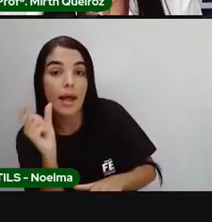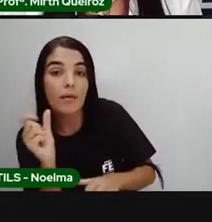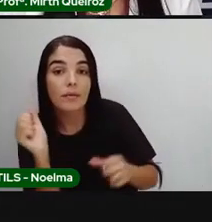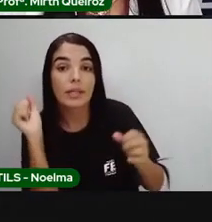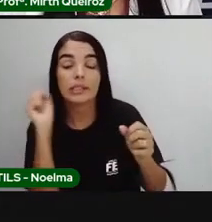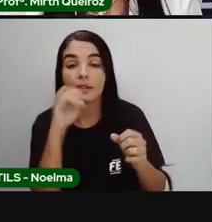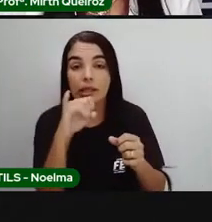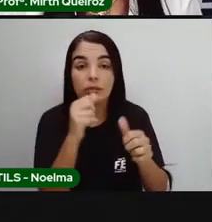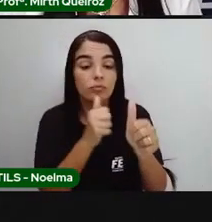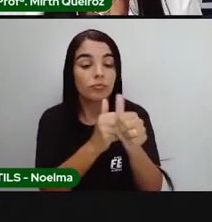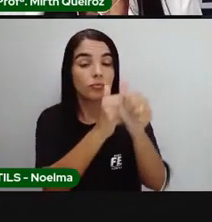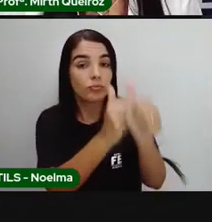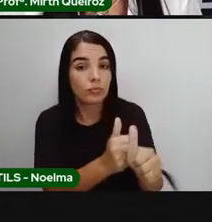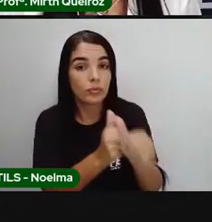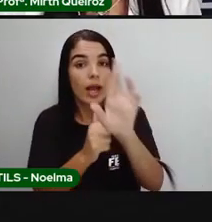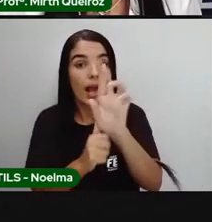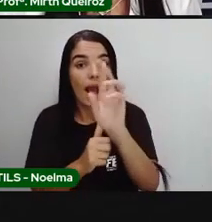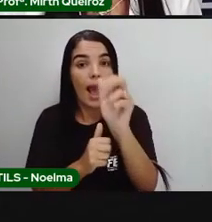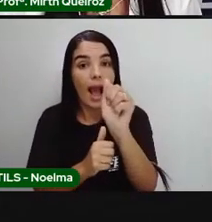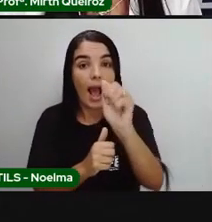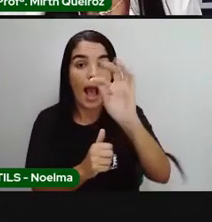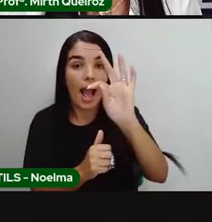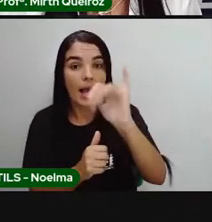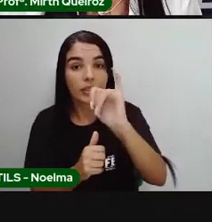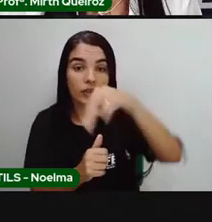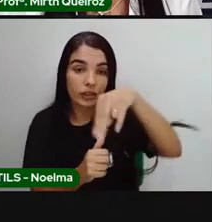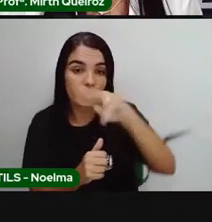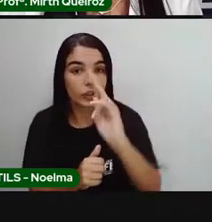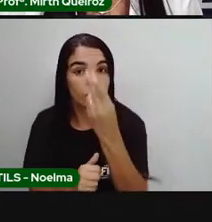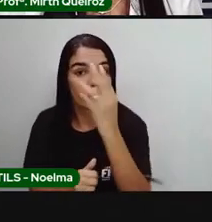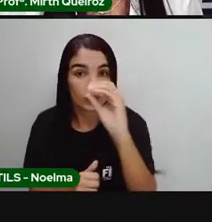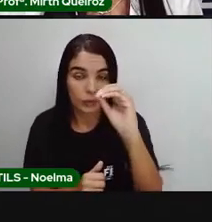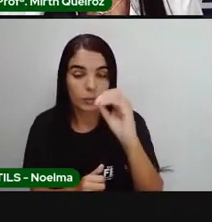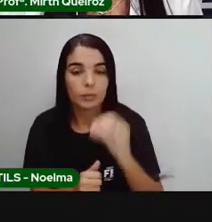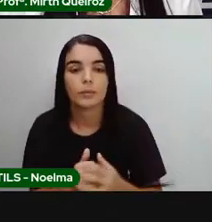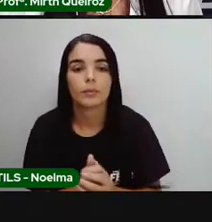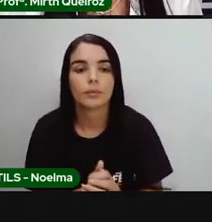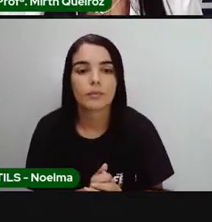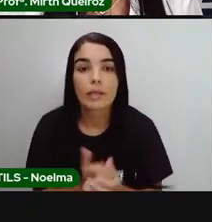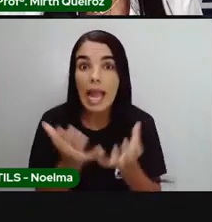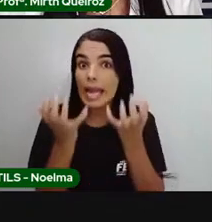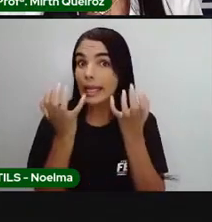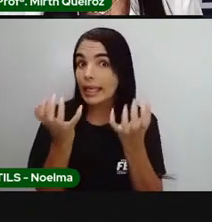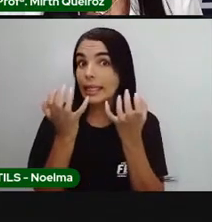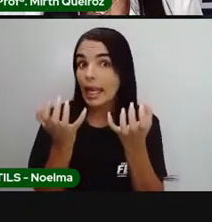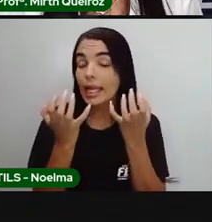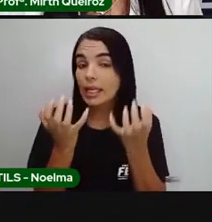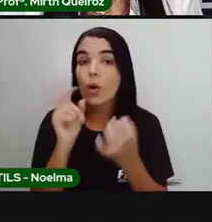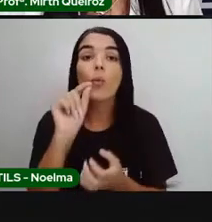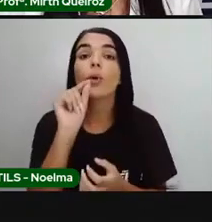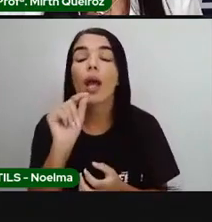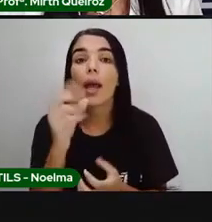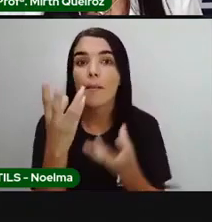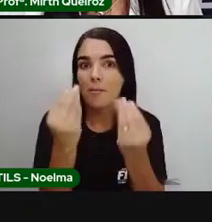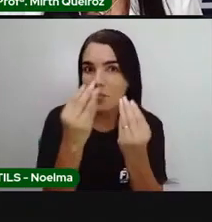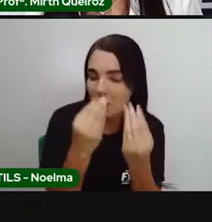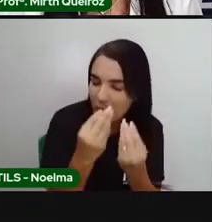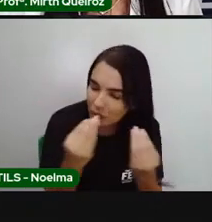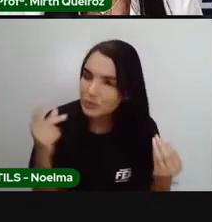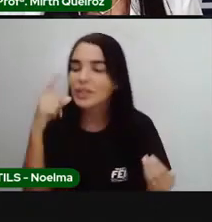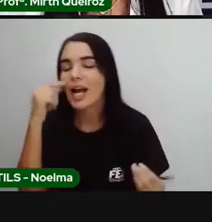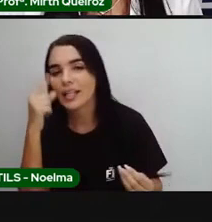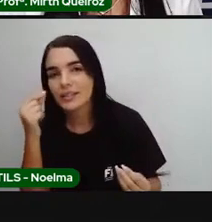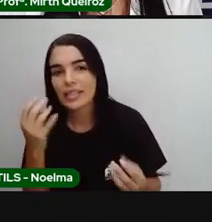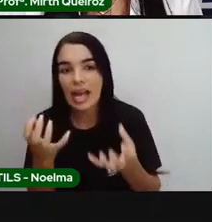palavra ratinho, certo? Então, vamos continuar. Porque queriam, por que queriam os ratinhos?